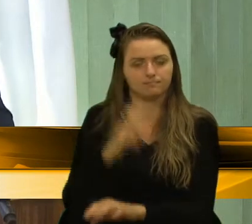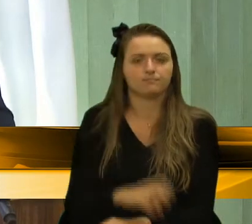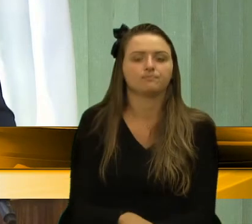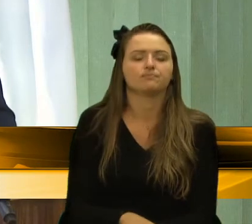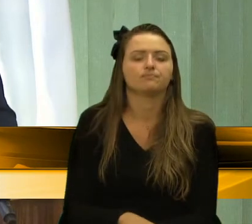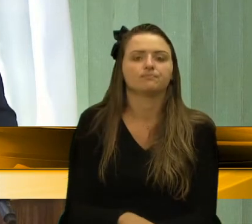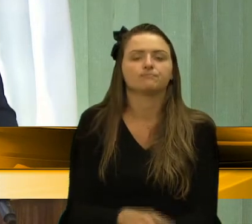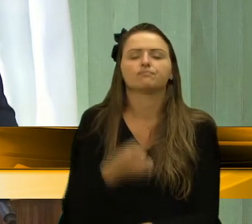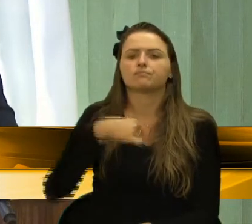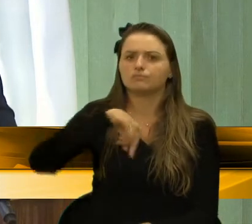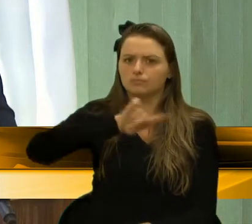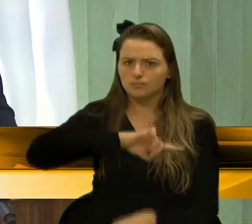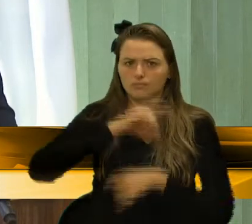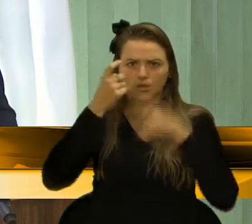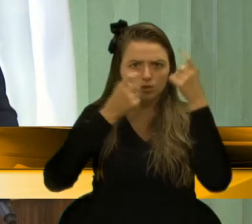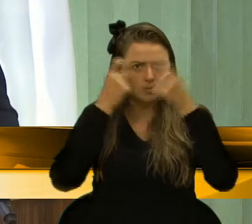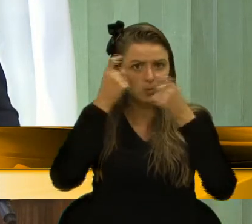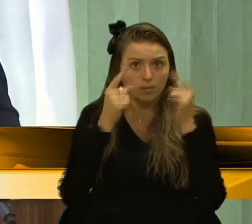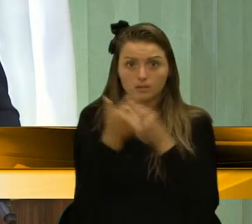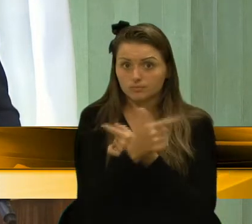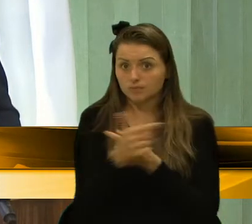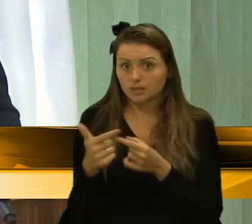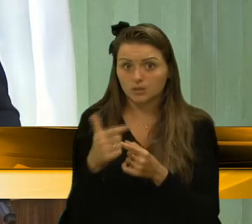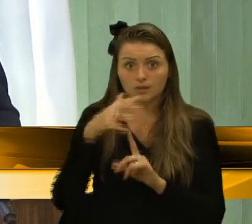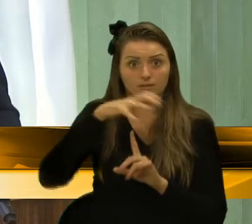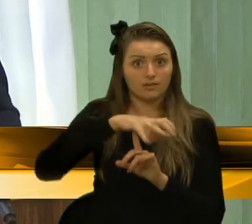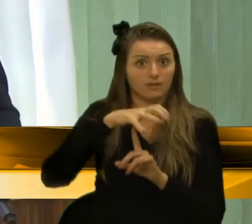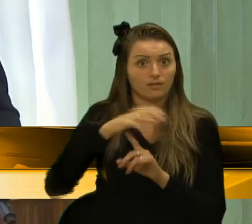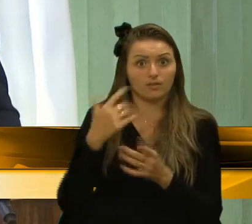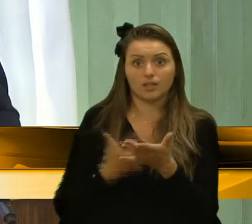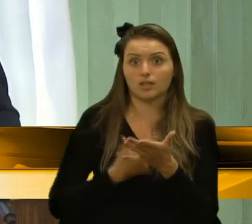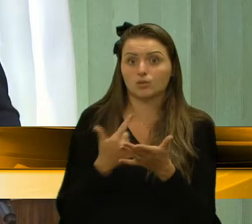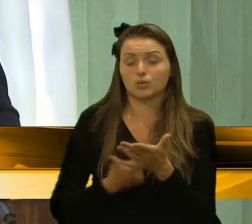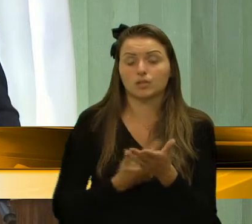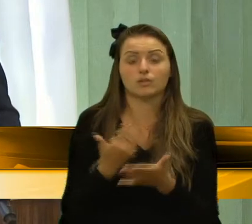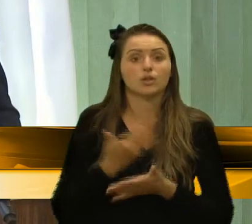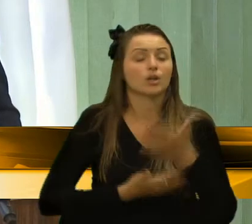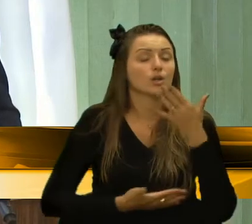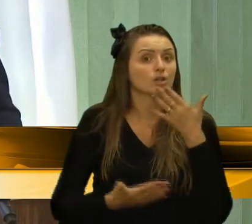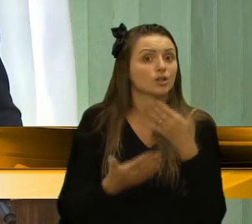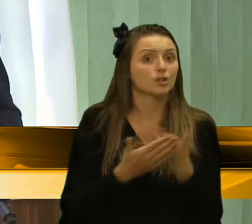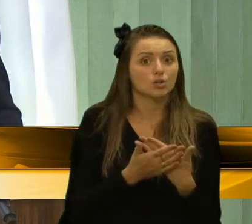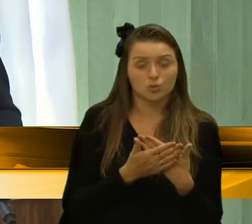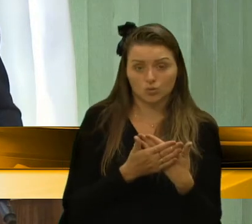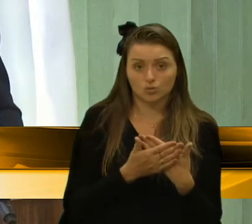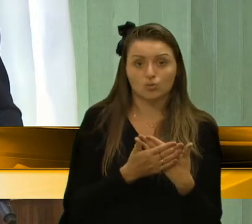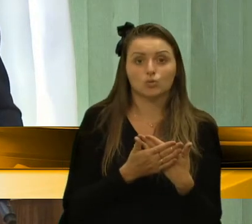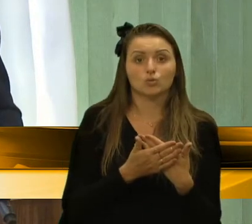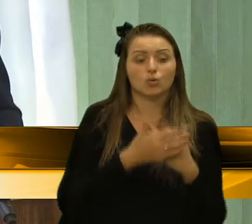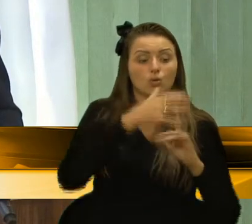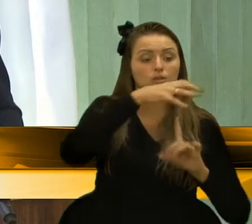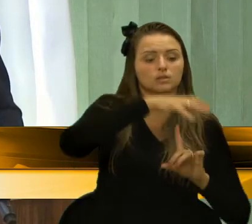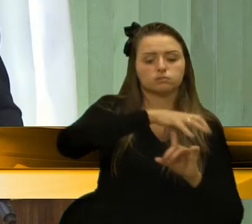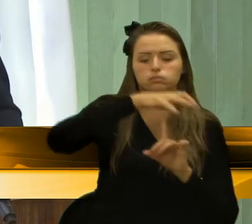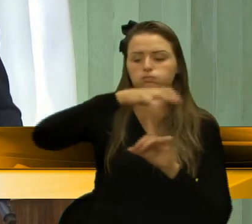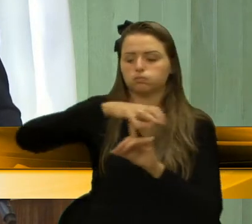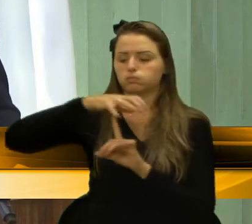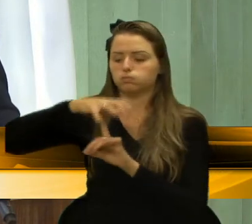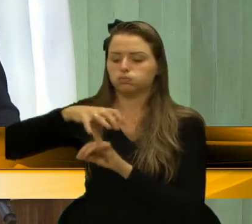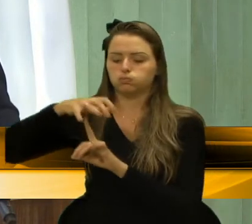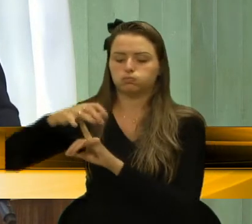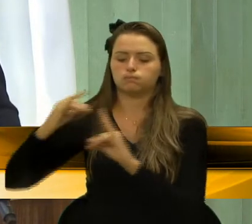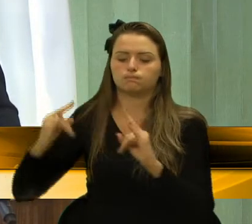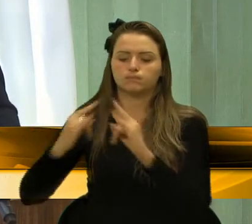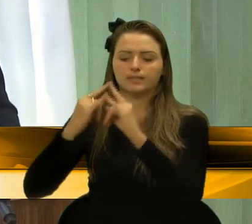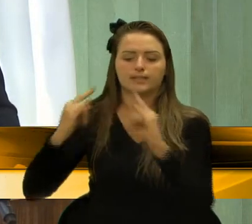estávamos preocupados que não teríamos Feira do Livro, porque todas as tendas que já